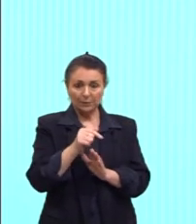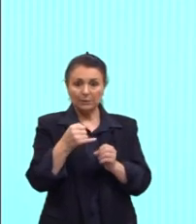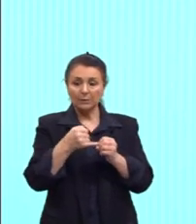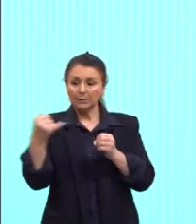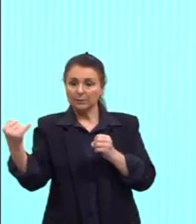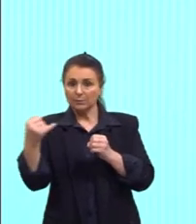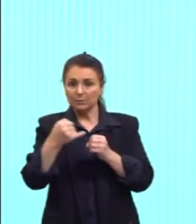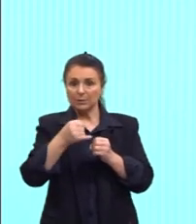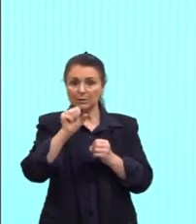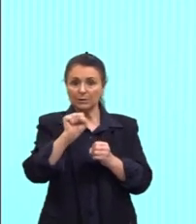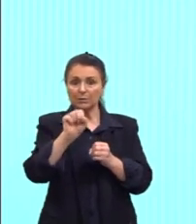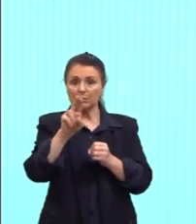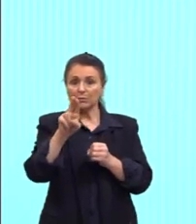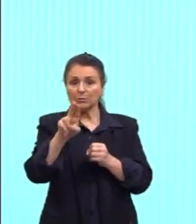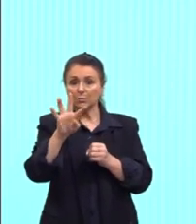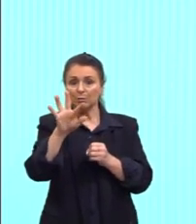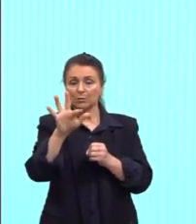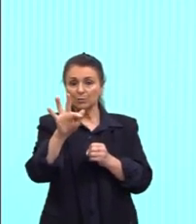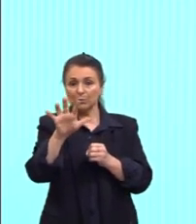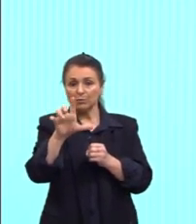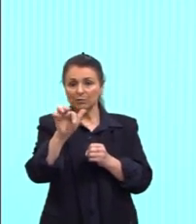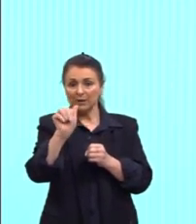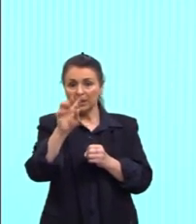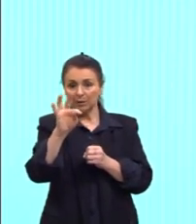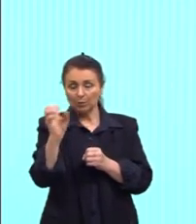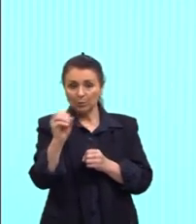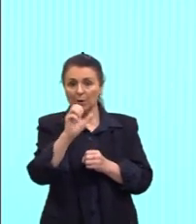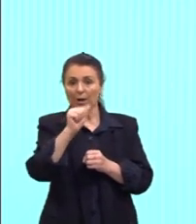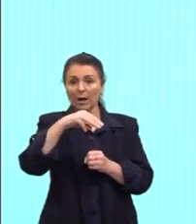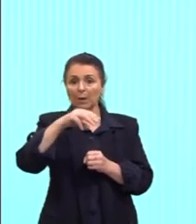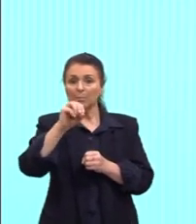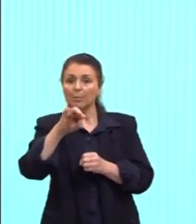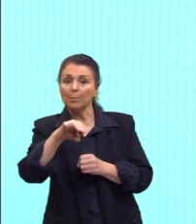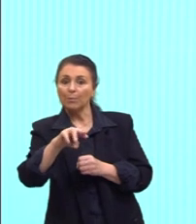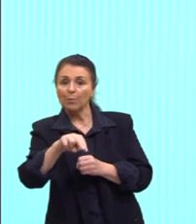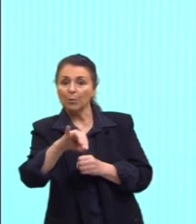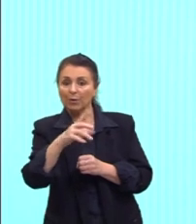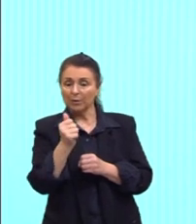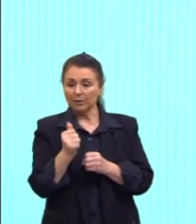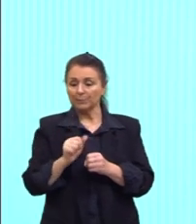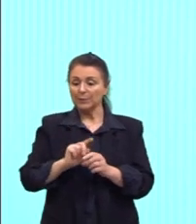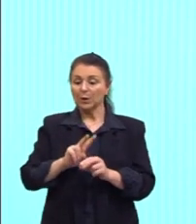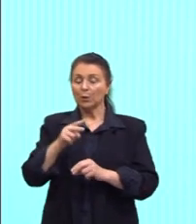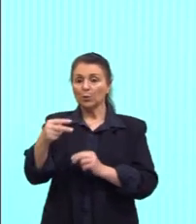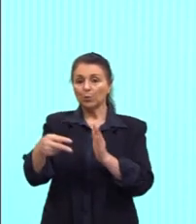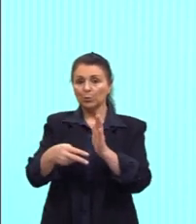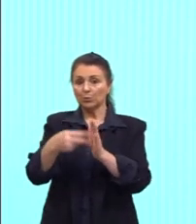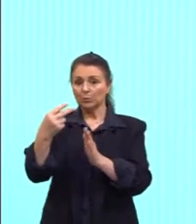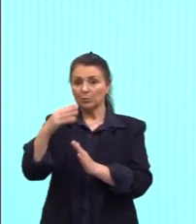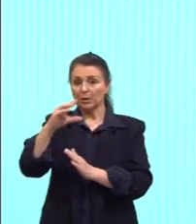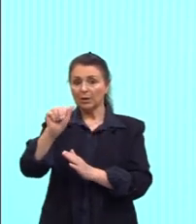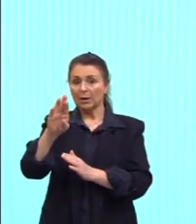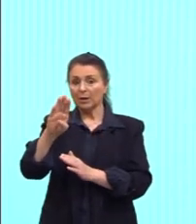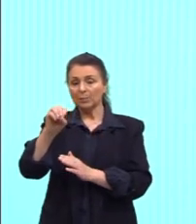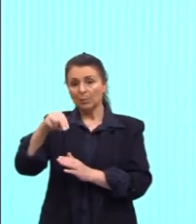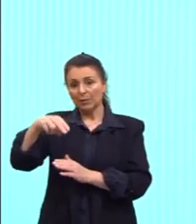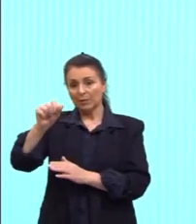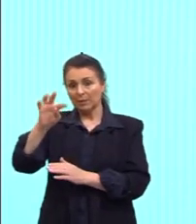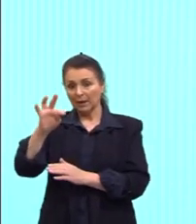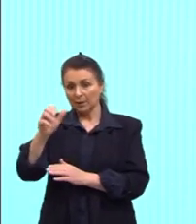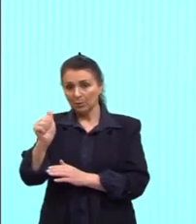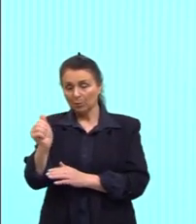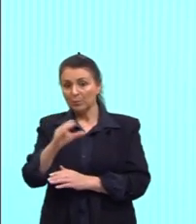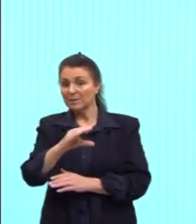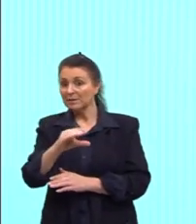sulfato e amônio. O segundo possuía íons de carbonato e cálcio. O terceiro